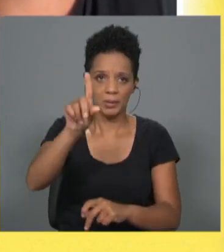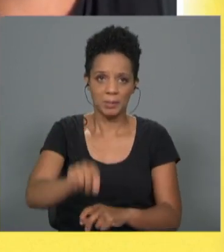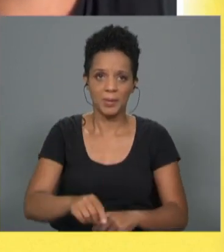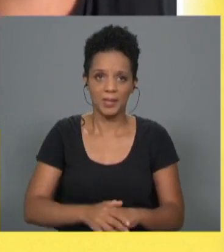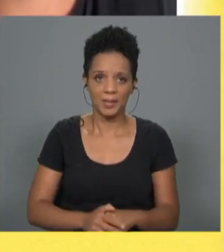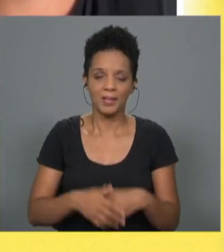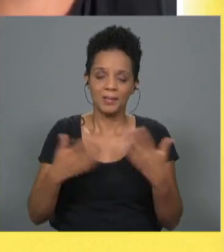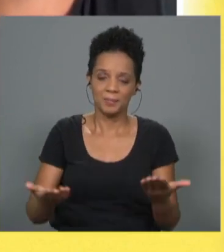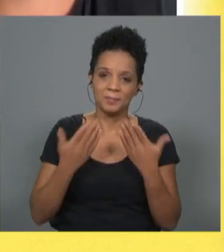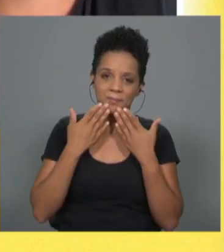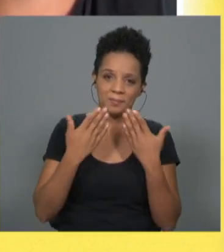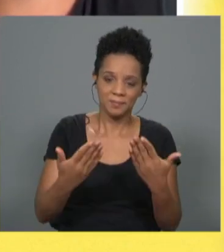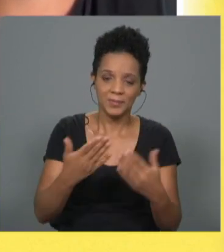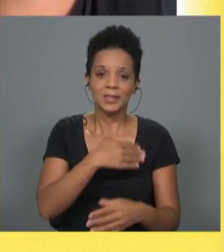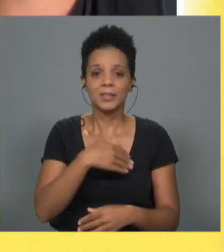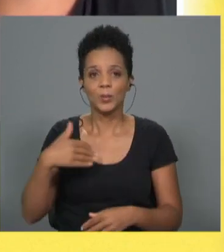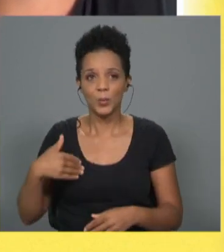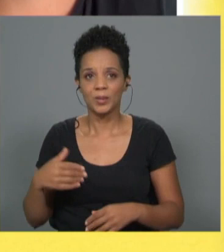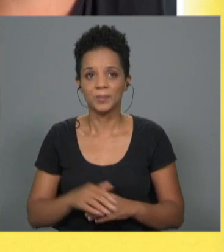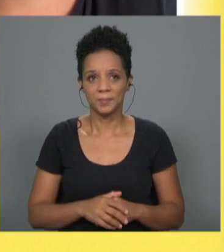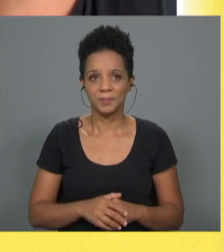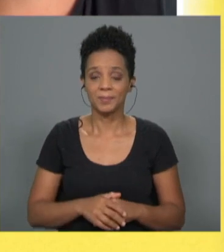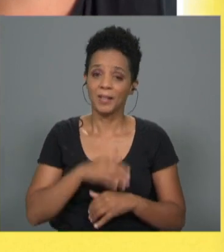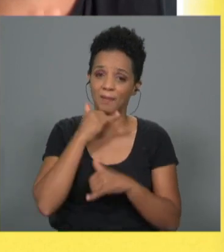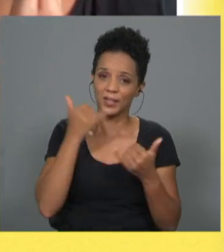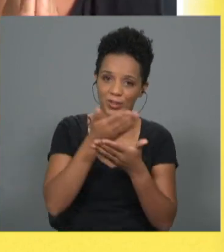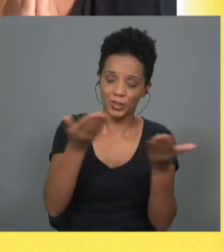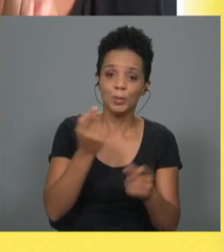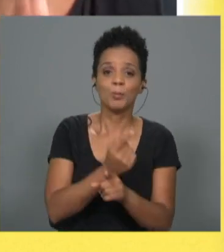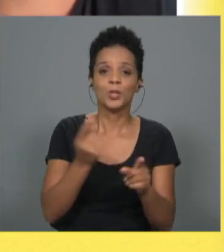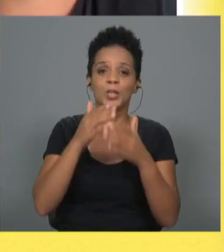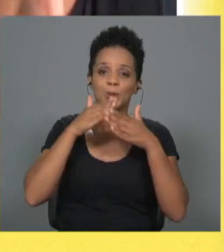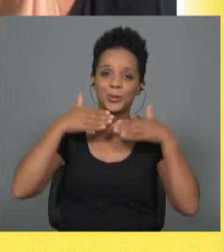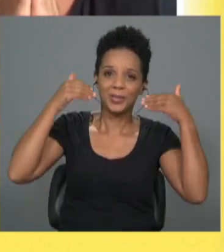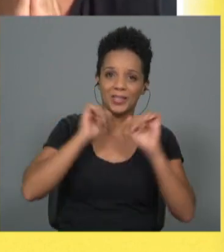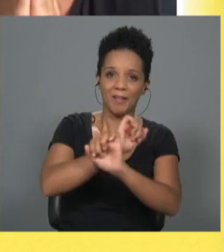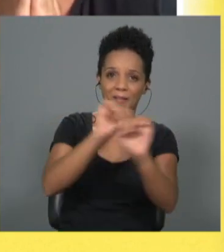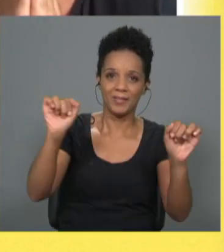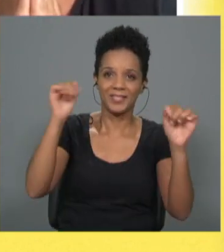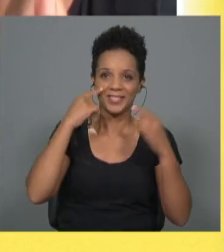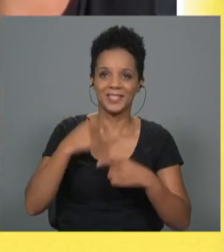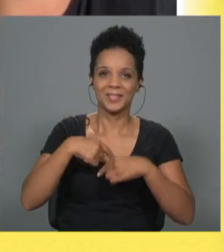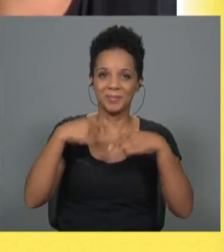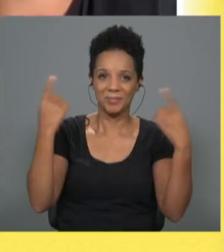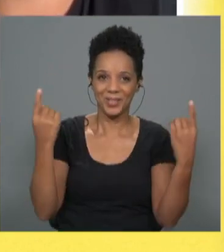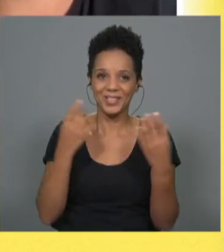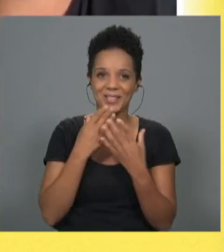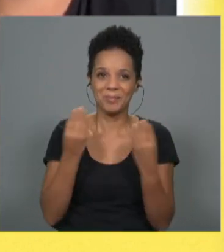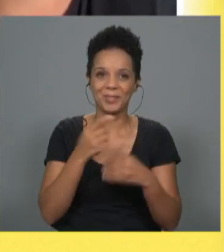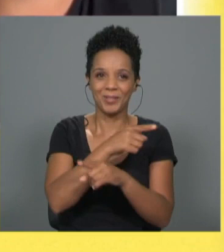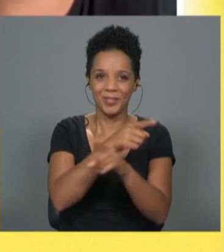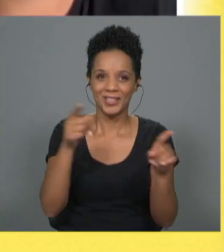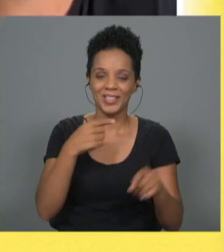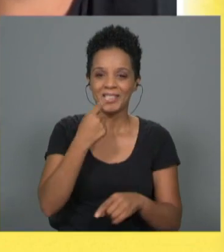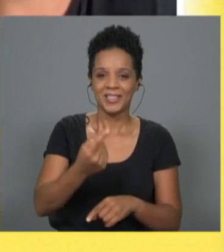eles. Por isso, bem hajam saúde. Que sejam felizes porque o vosso sorriso demonstra muito daquilo que vocês acabaram